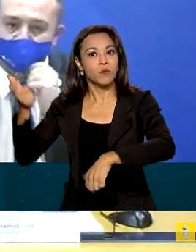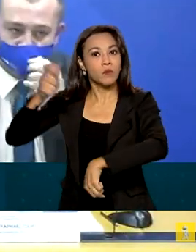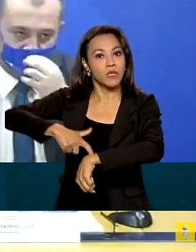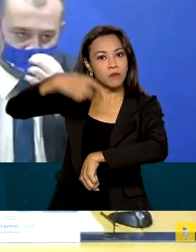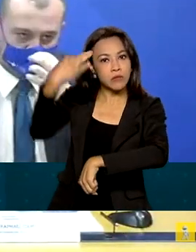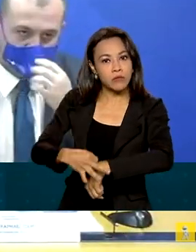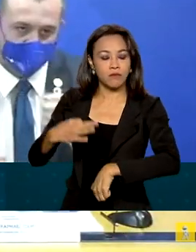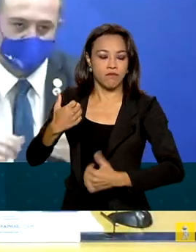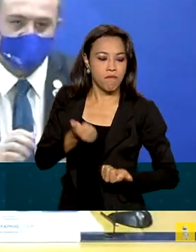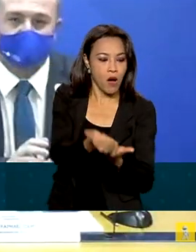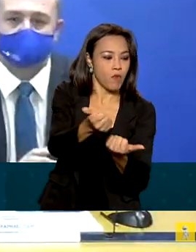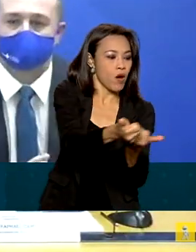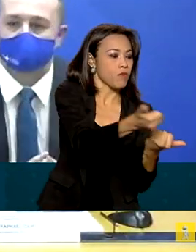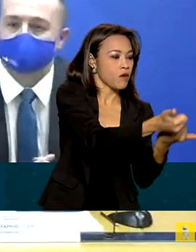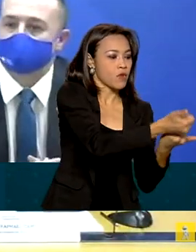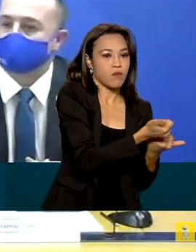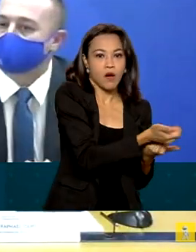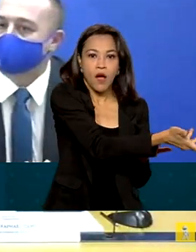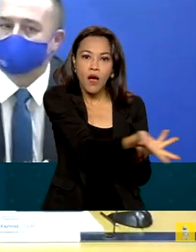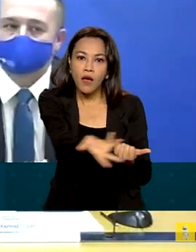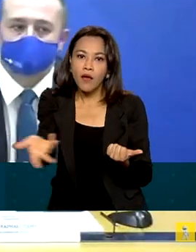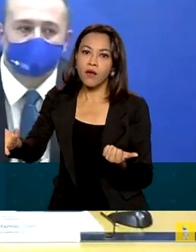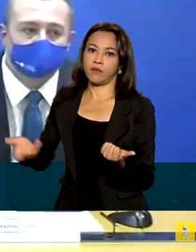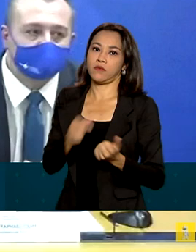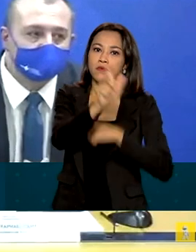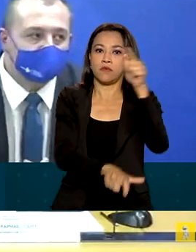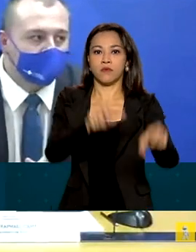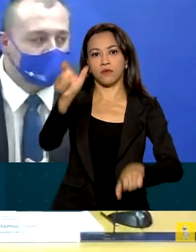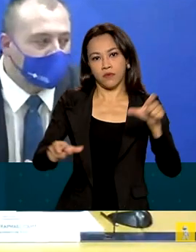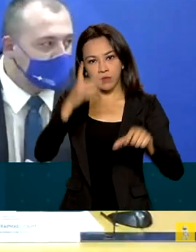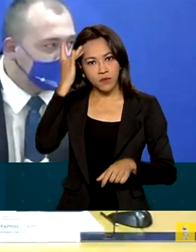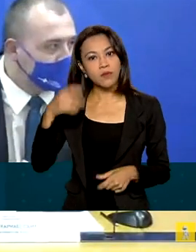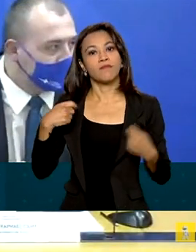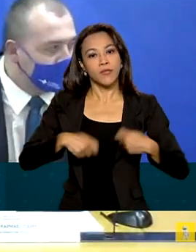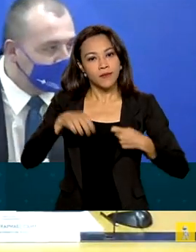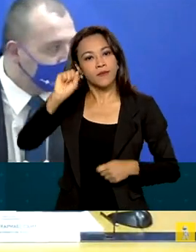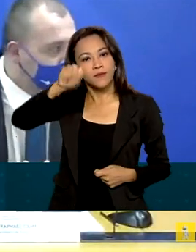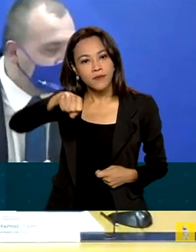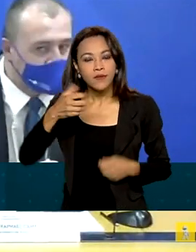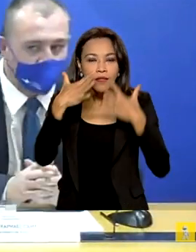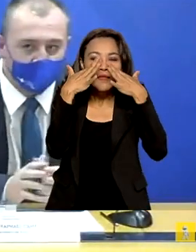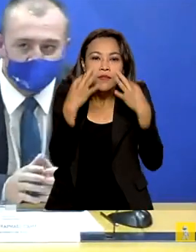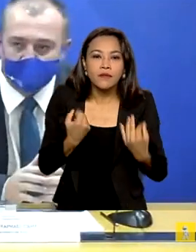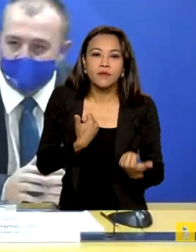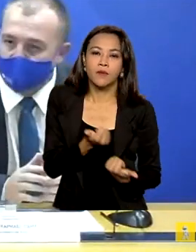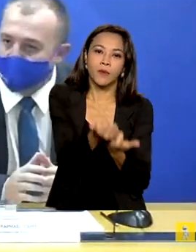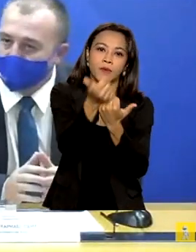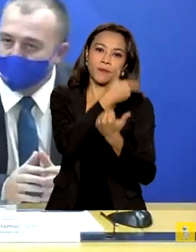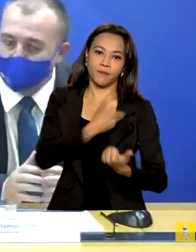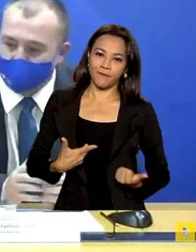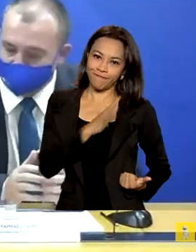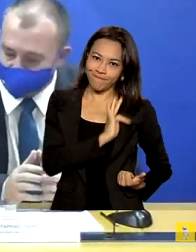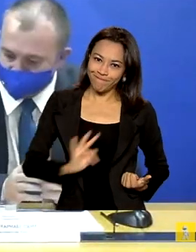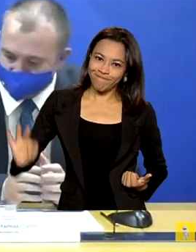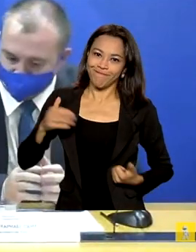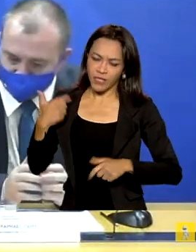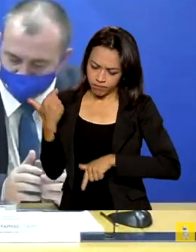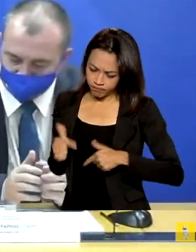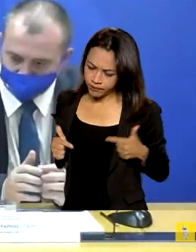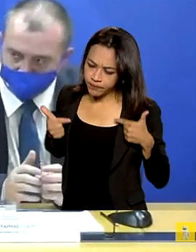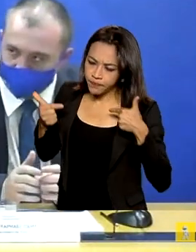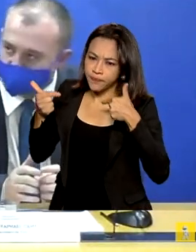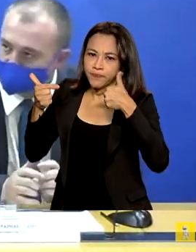hábil para dar suporte a essa população que precisa, sim, da atenção do governo federal. O governo que está agindo